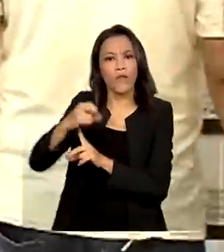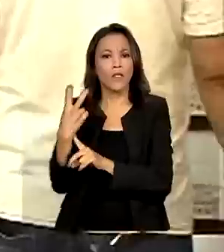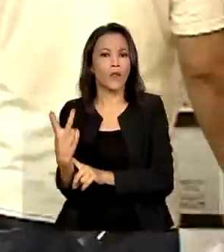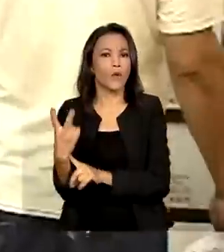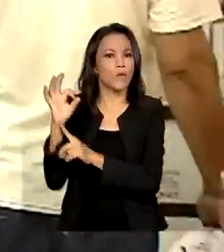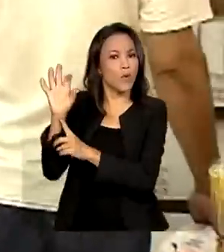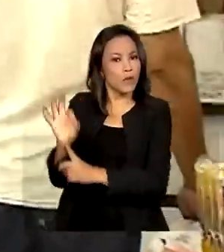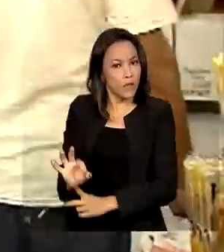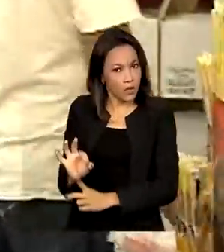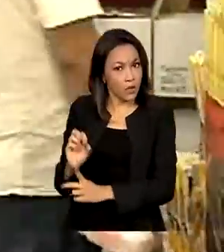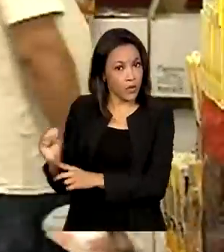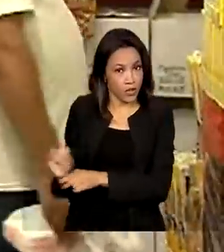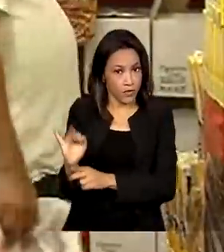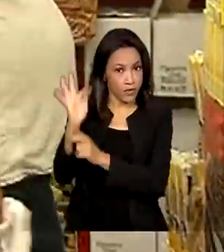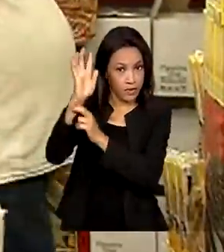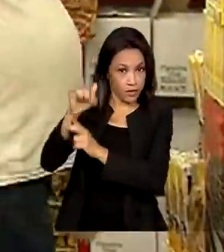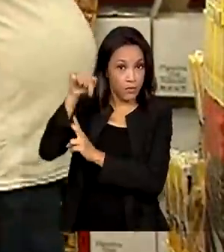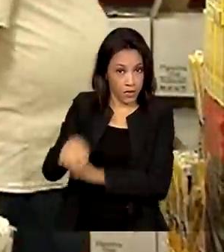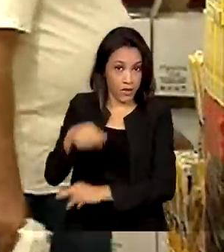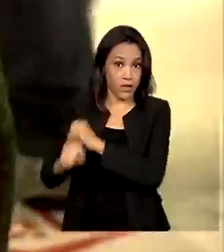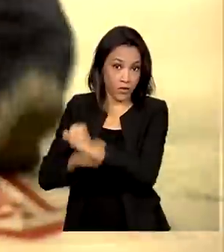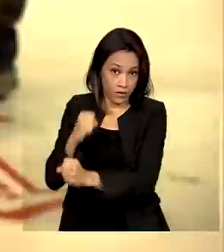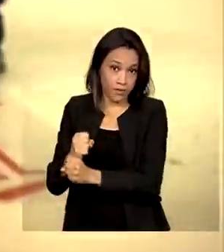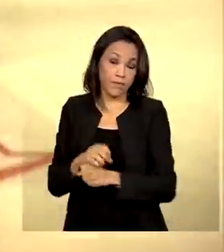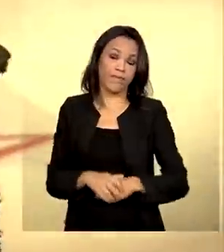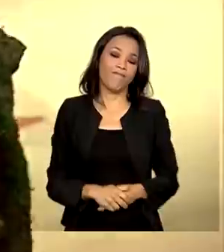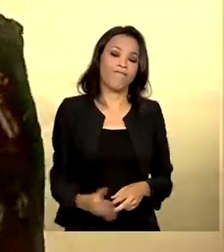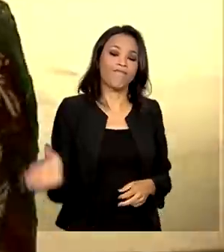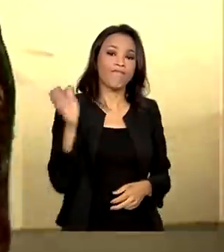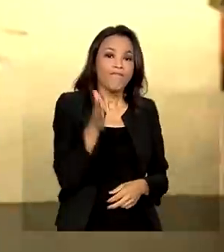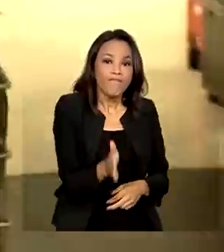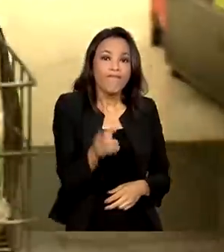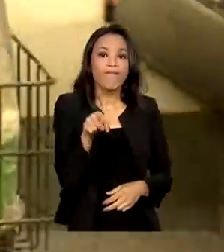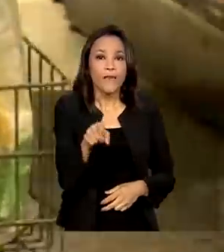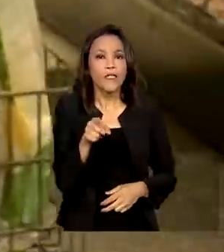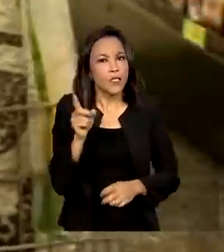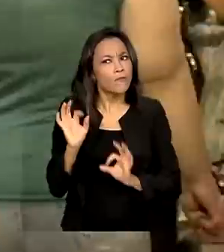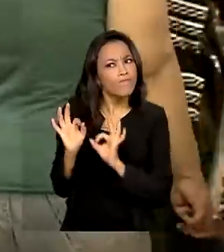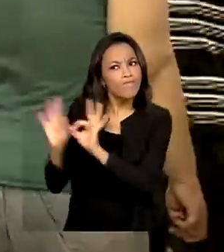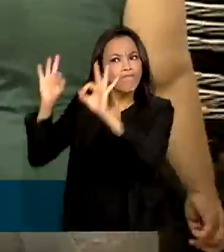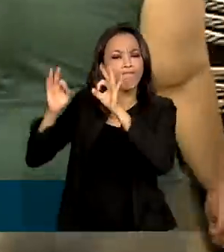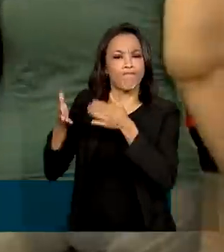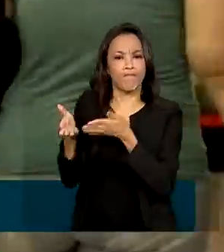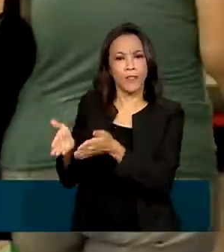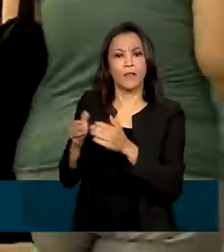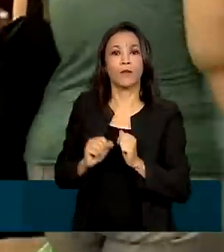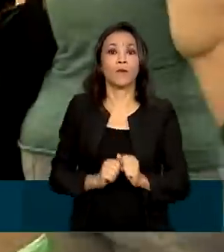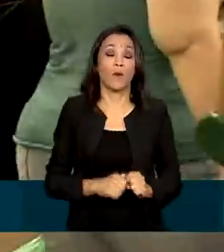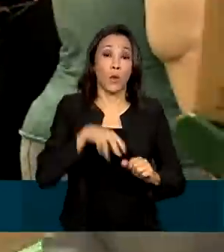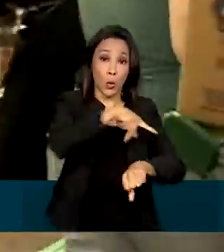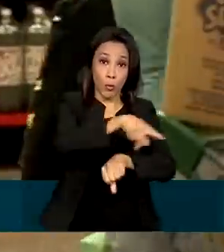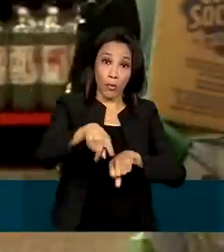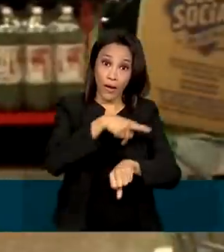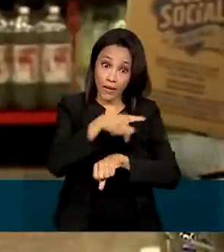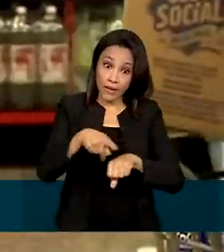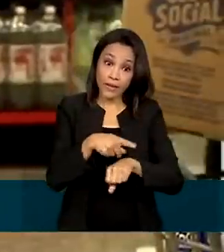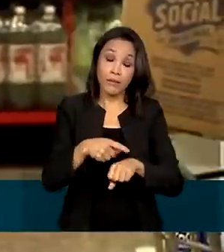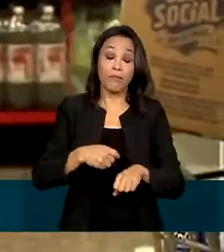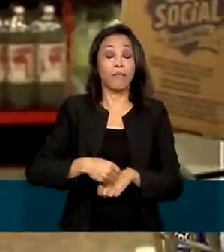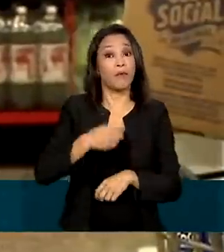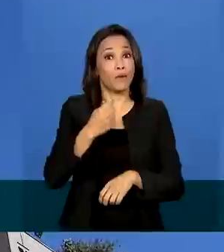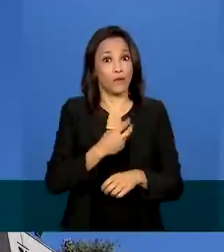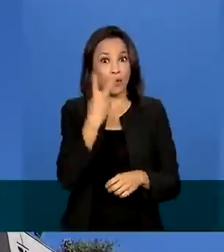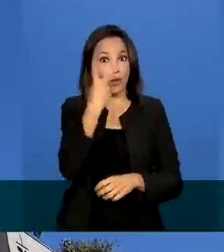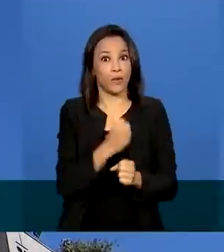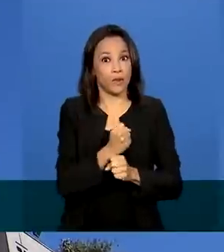% de inflação para 2022. Caso a previsão se concretize, o país vai descumprir, pelo segundo ano